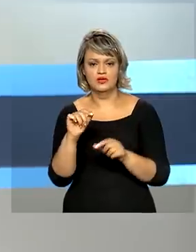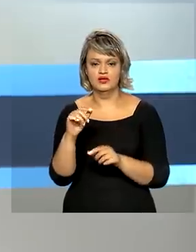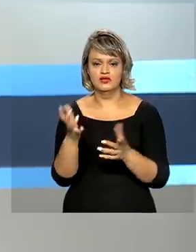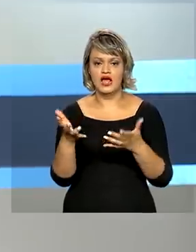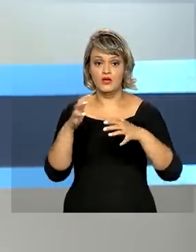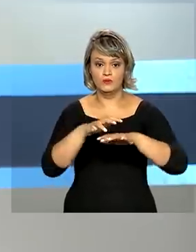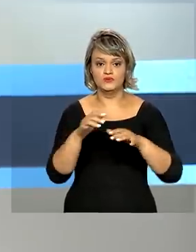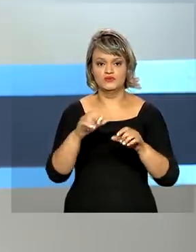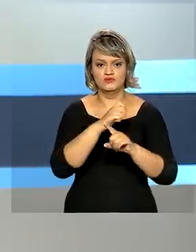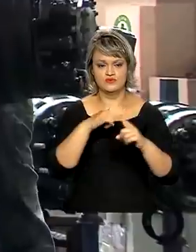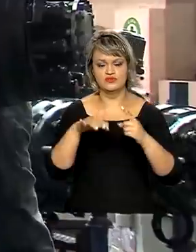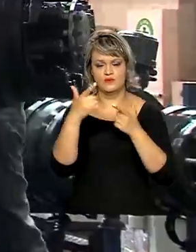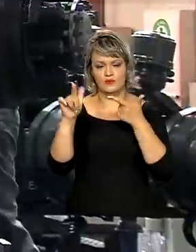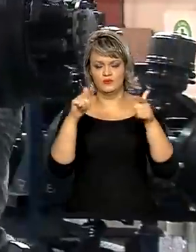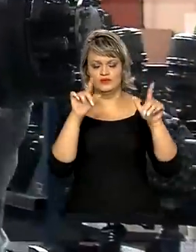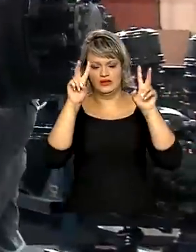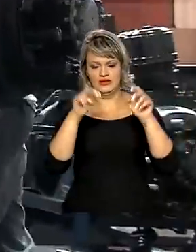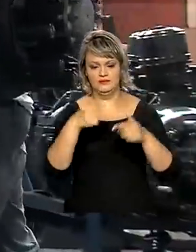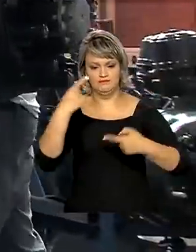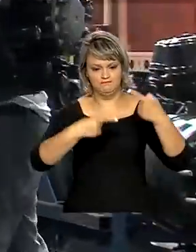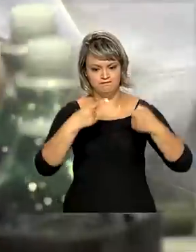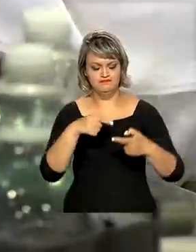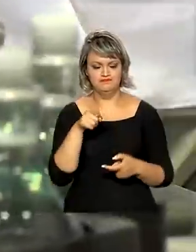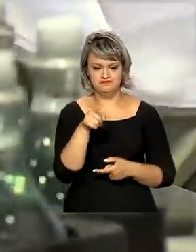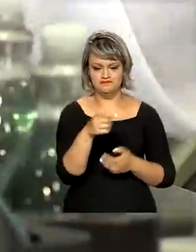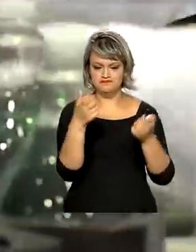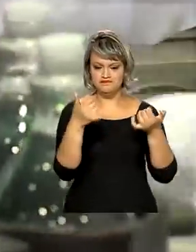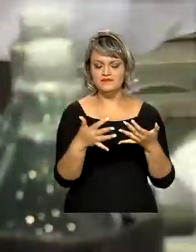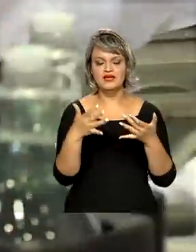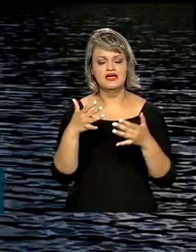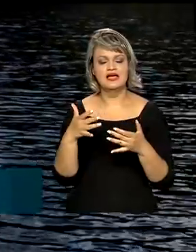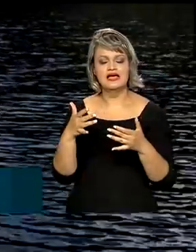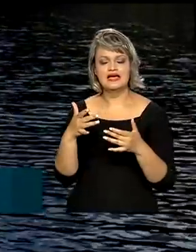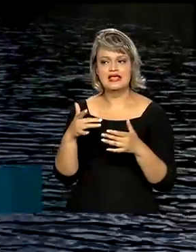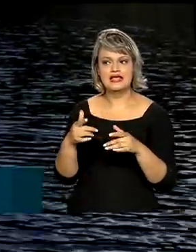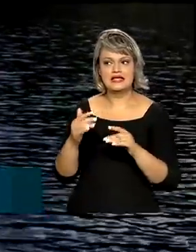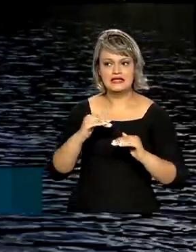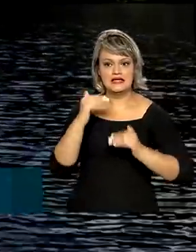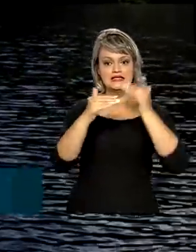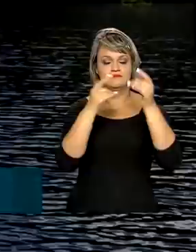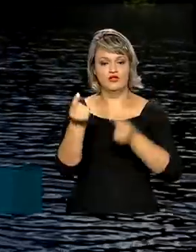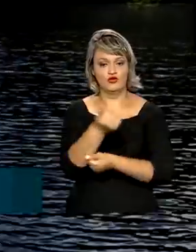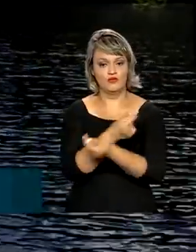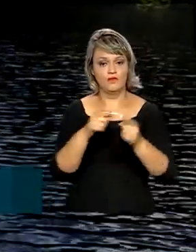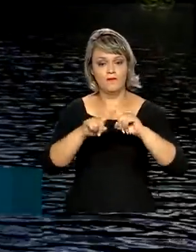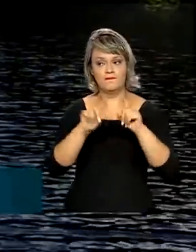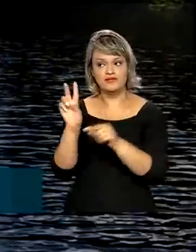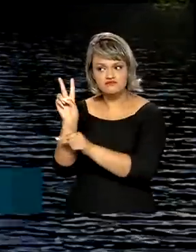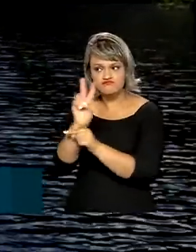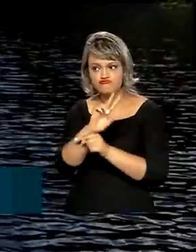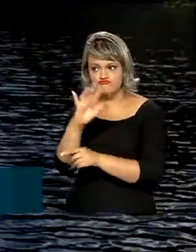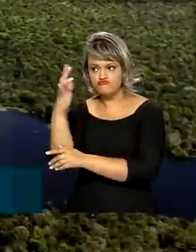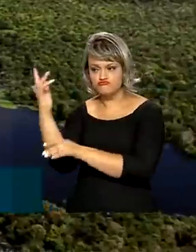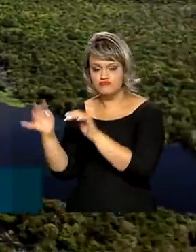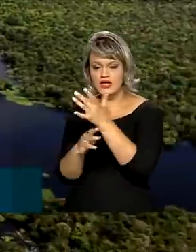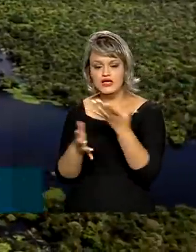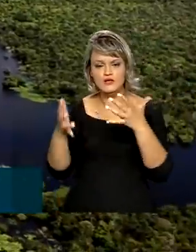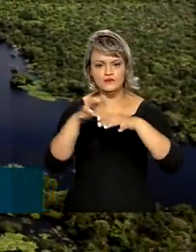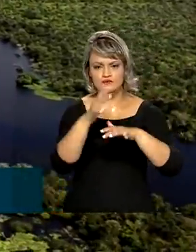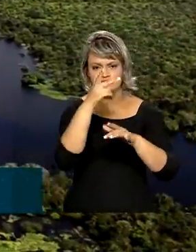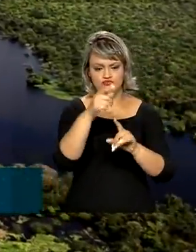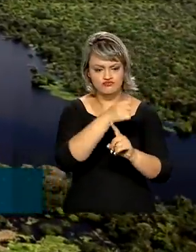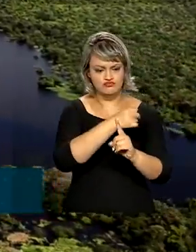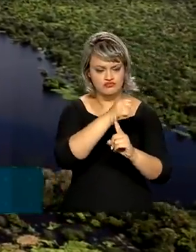inclusão social. Aliar crescimento econômico com preservação do meio ambiente e inclusão social. A